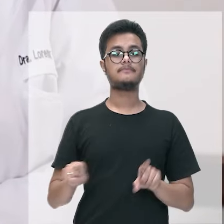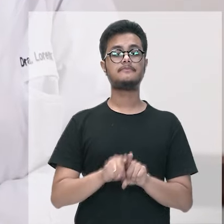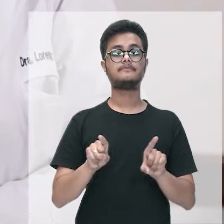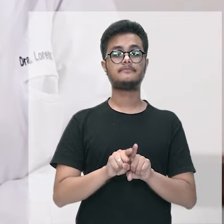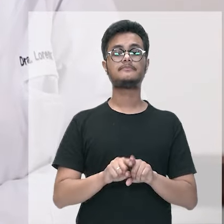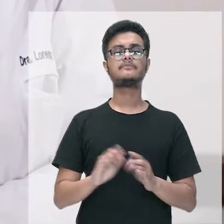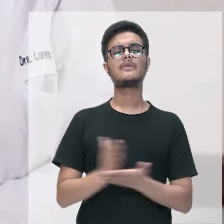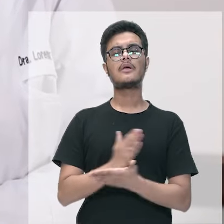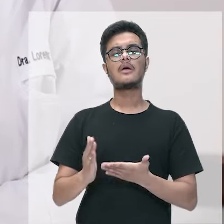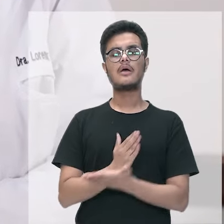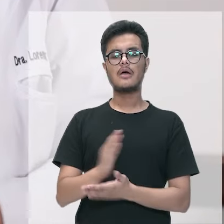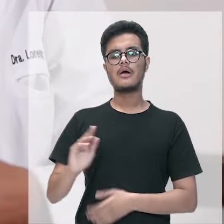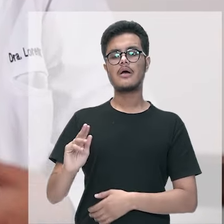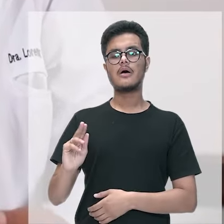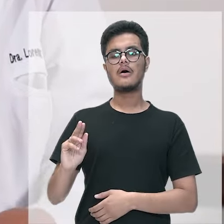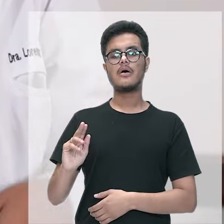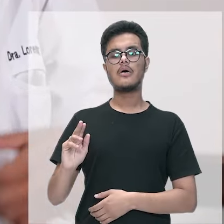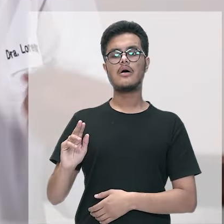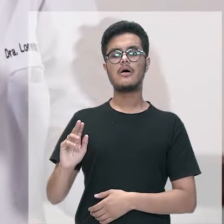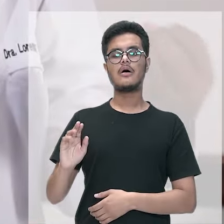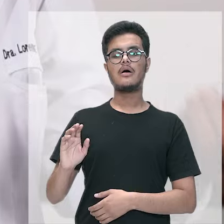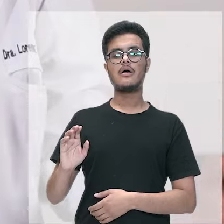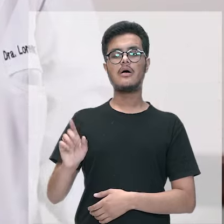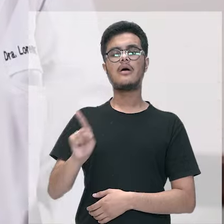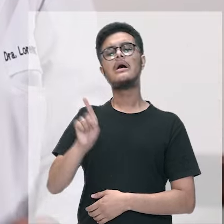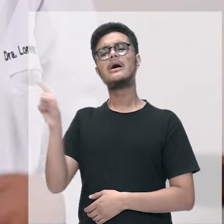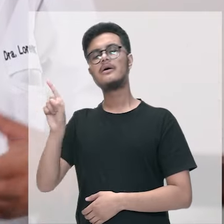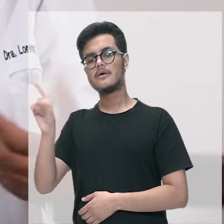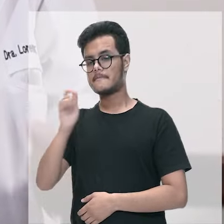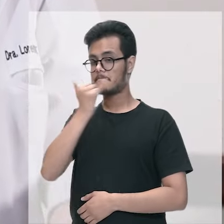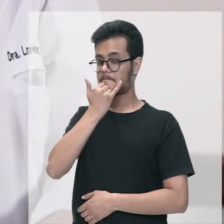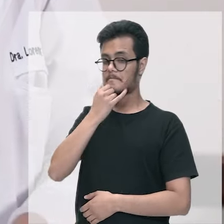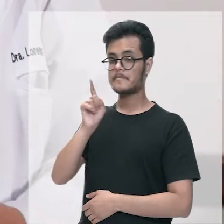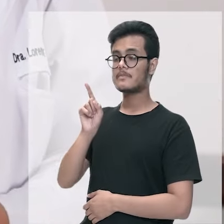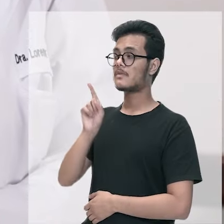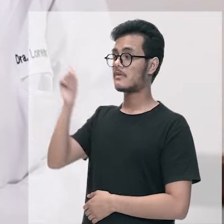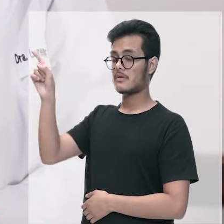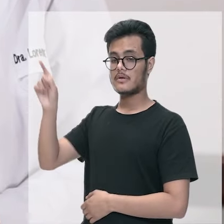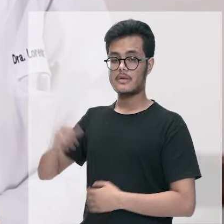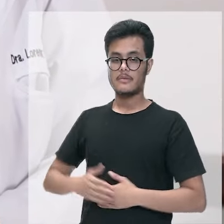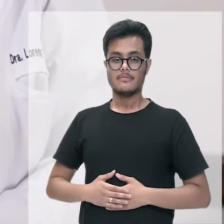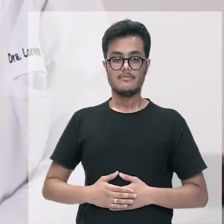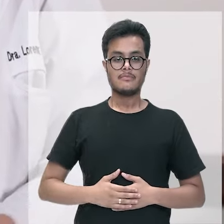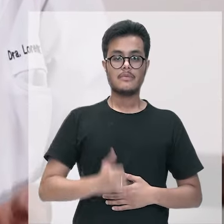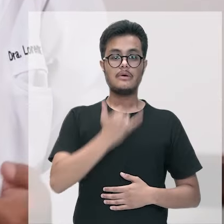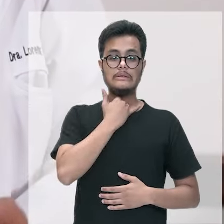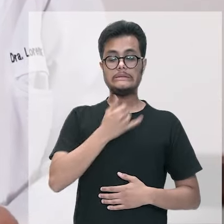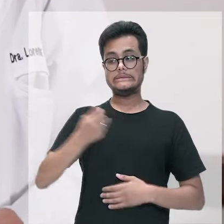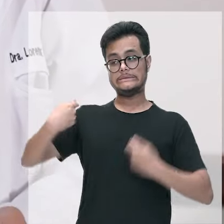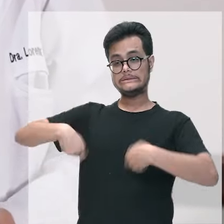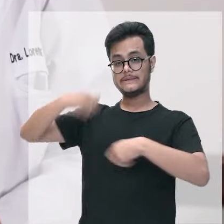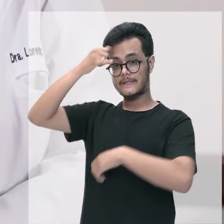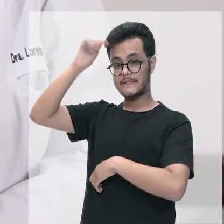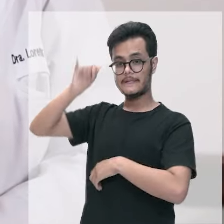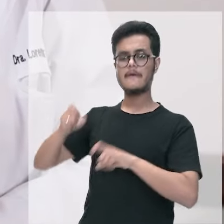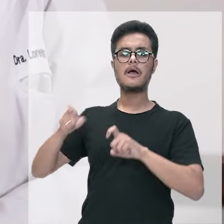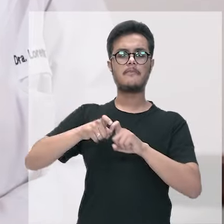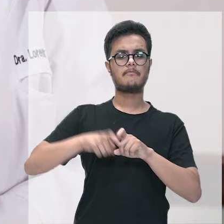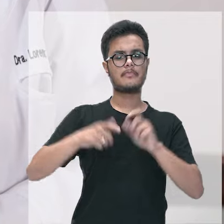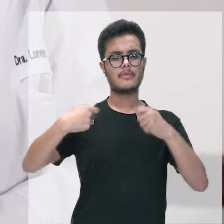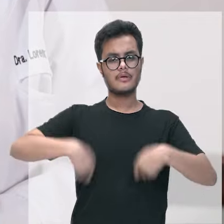anti-inflamatórios não estereoidais como diclofenaco nimesulida e buprofeno tendo em vista a